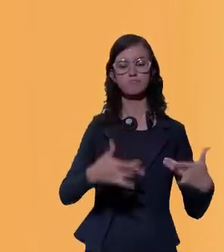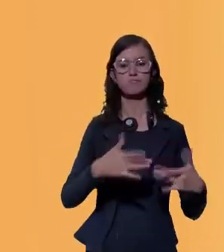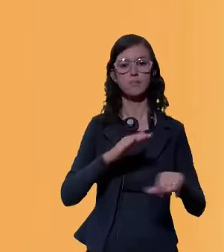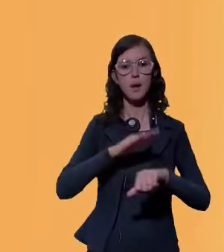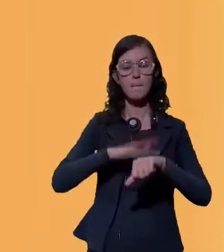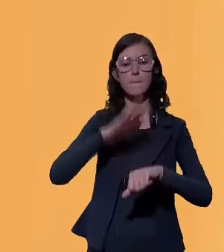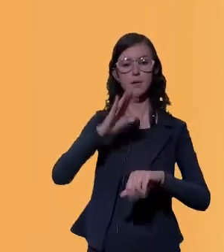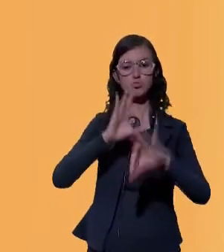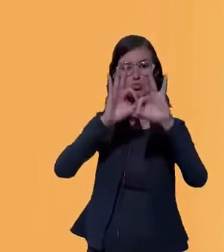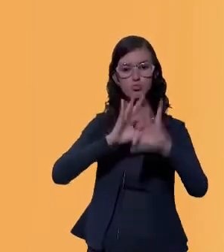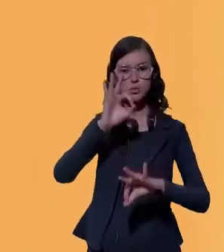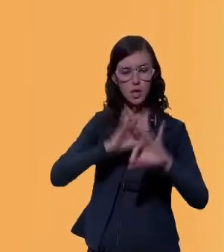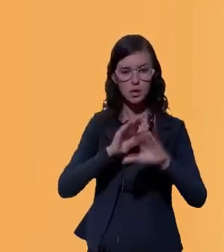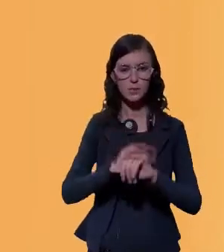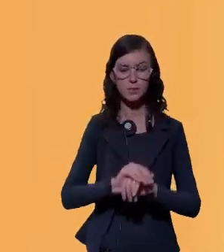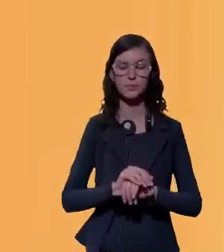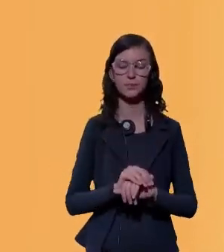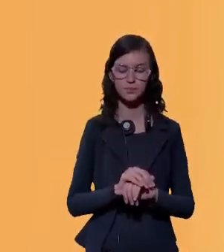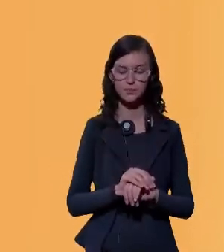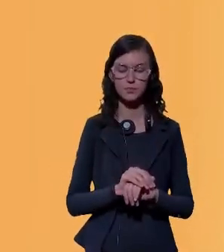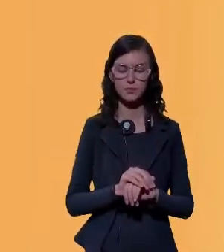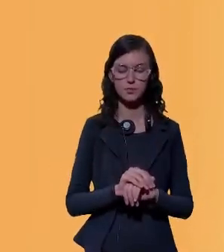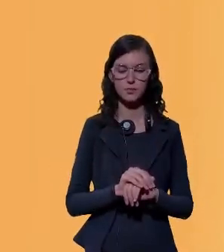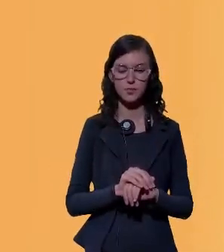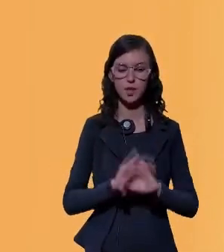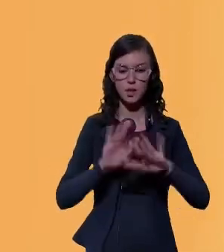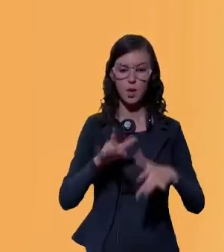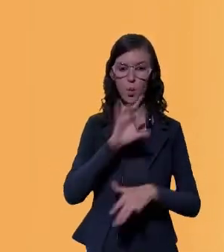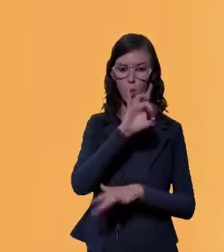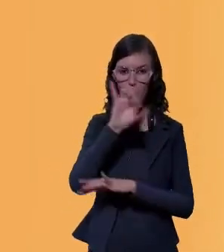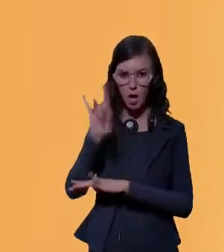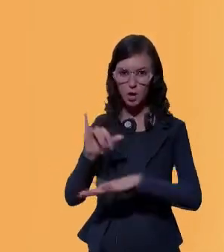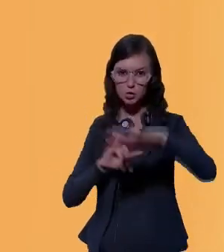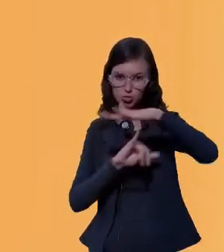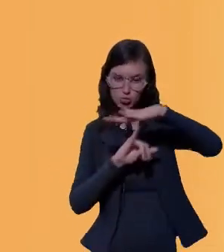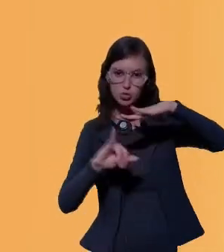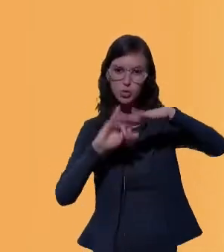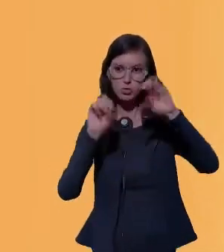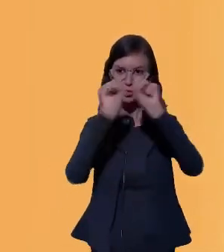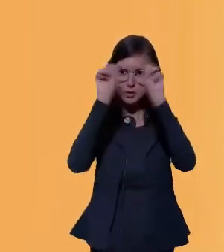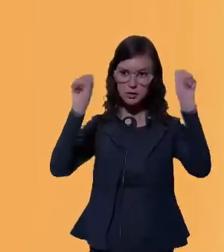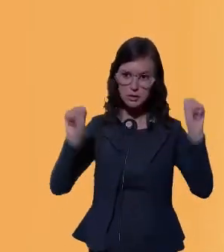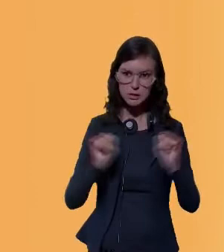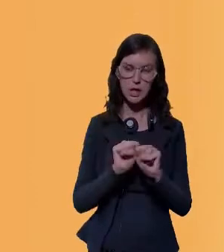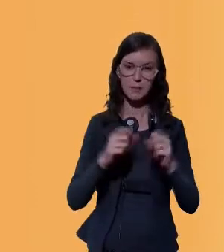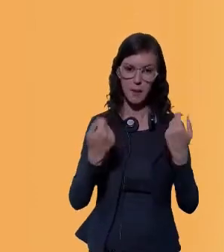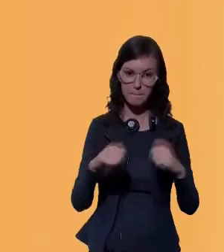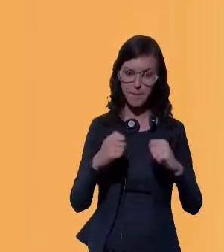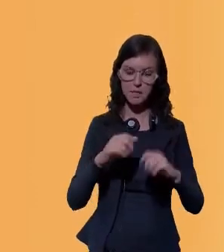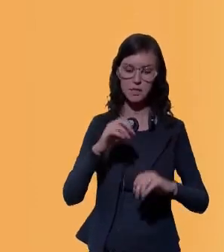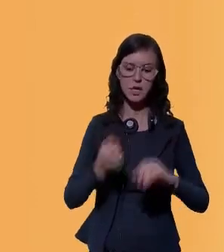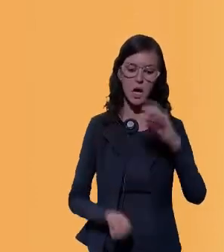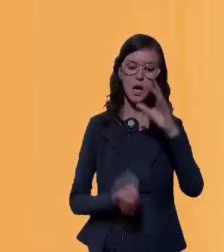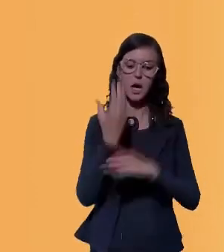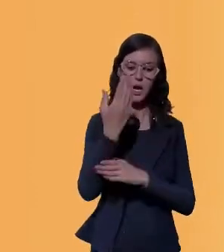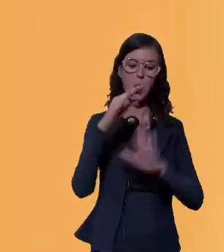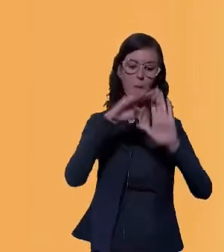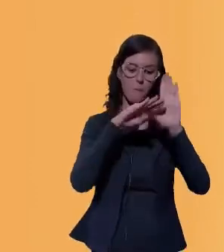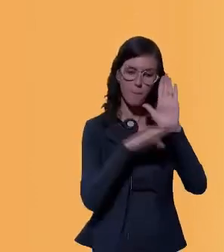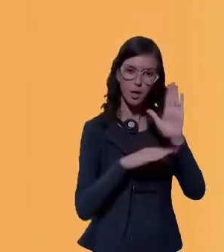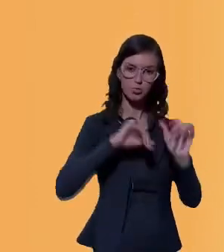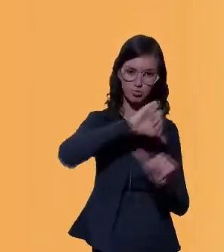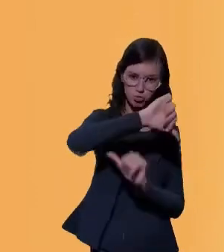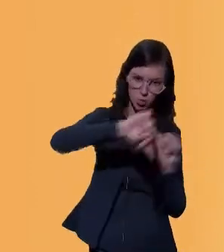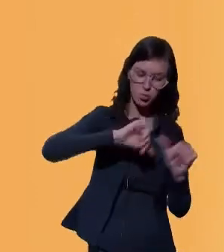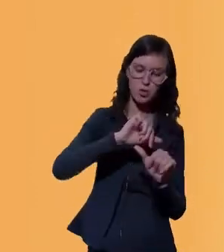maior crescimento. Para tanto, cada instituição do sistema precisa desenvolver um plano de transição para